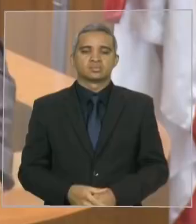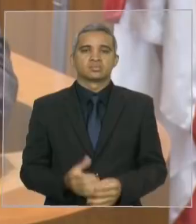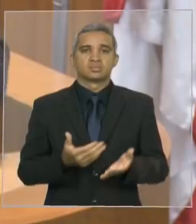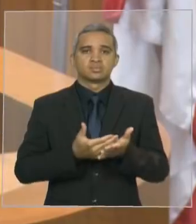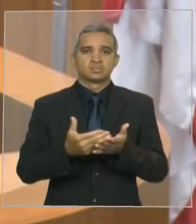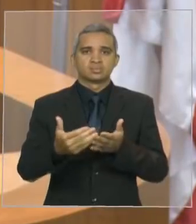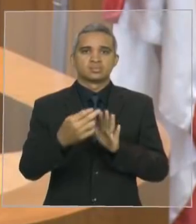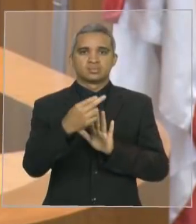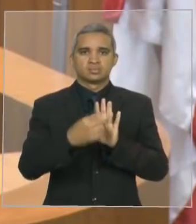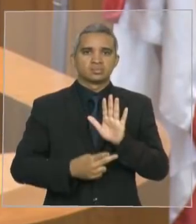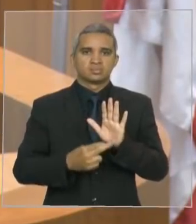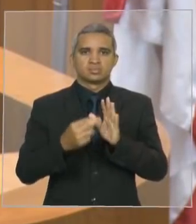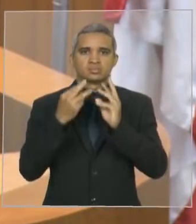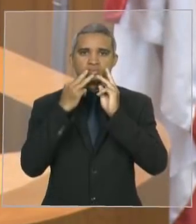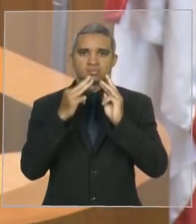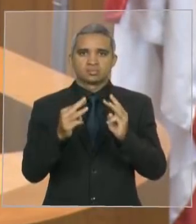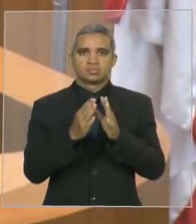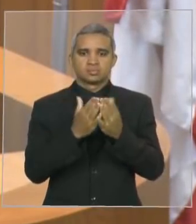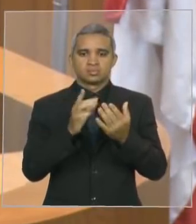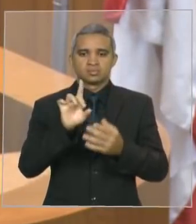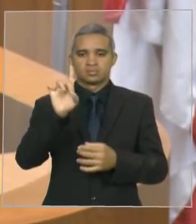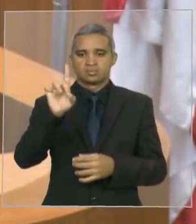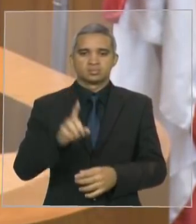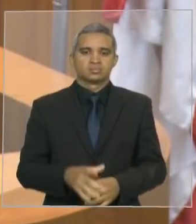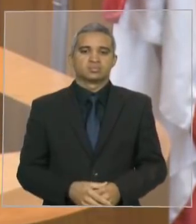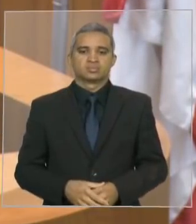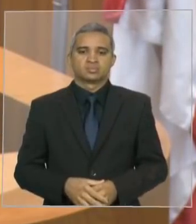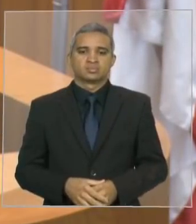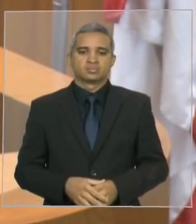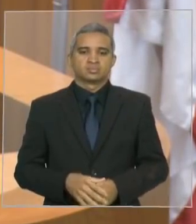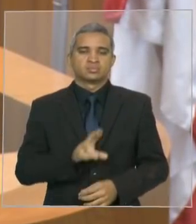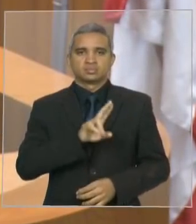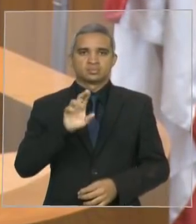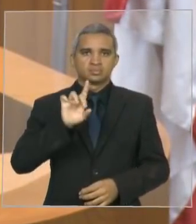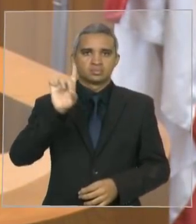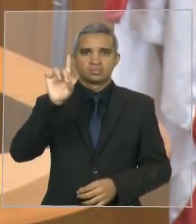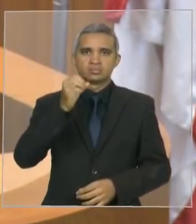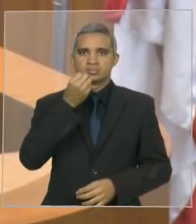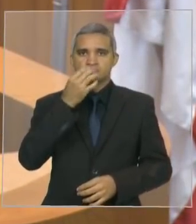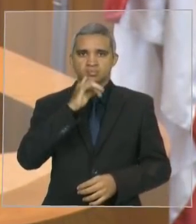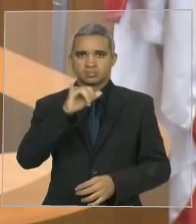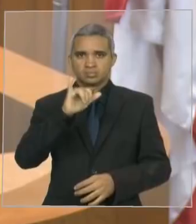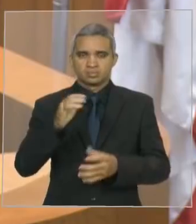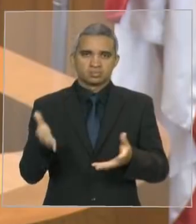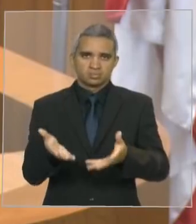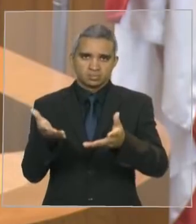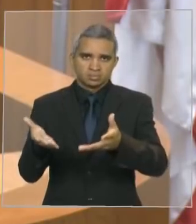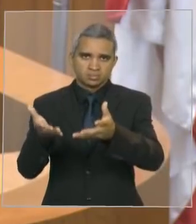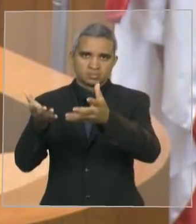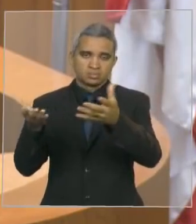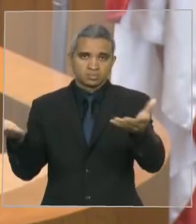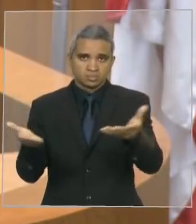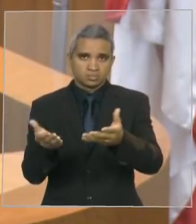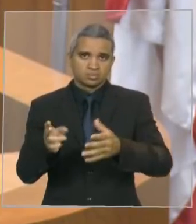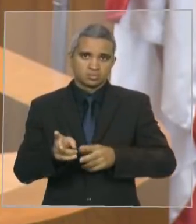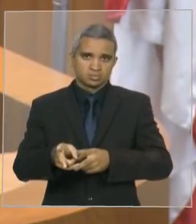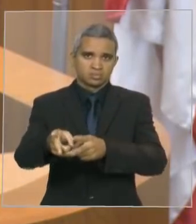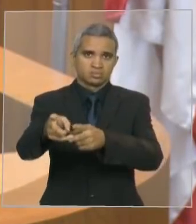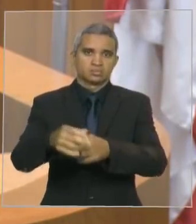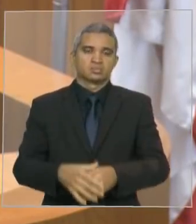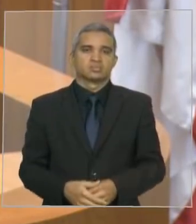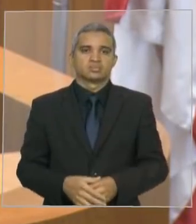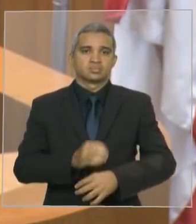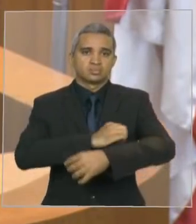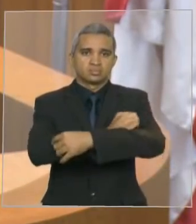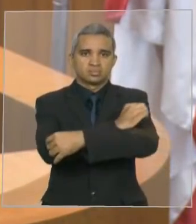mensagem bíblica. Seja bendito o nome do Senhor desde agora para sempre, desde o nascimento do sol